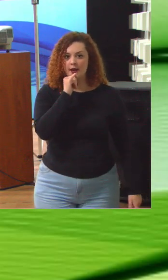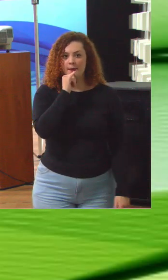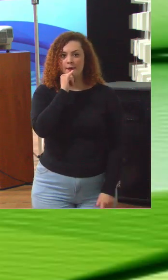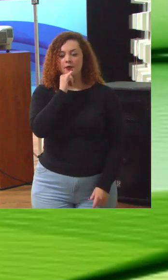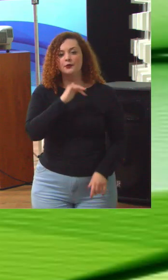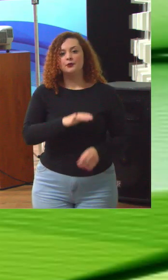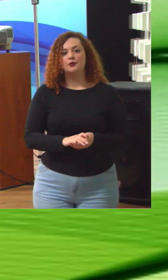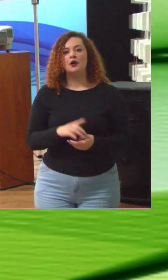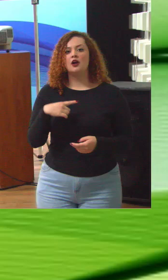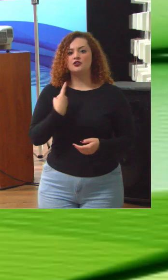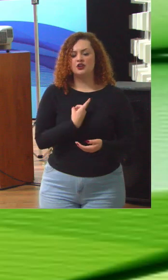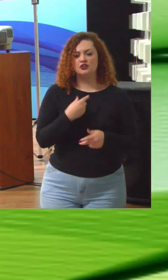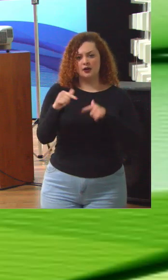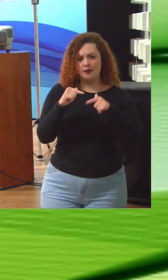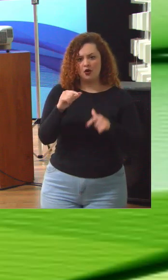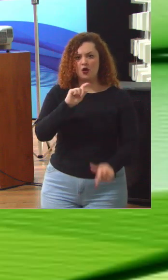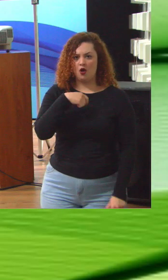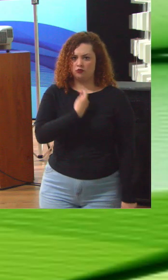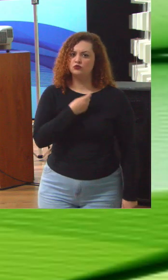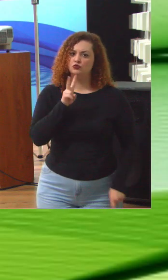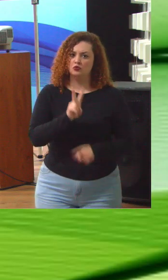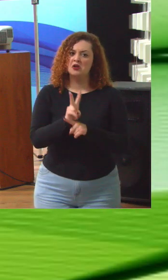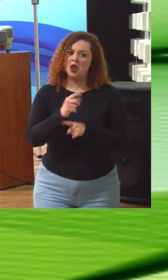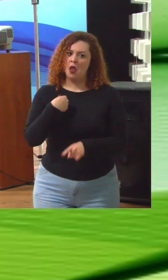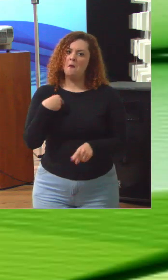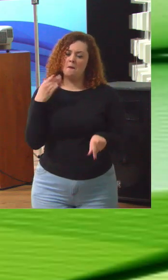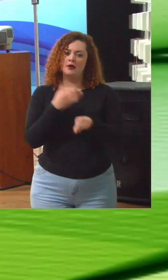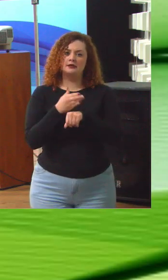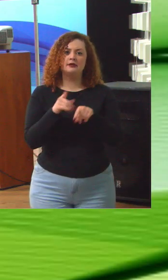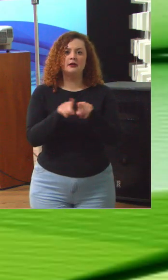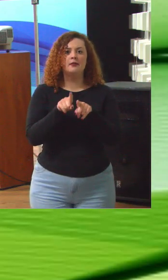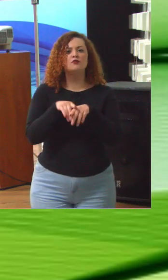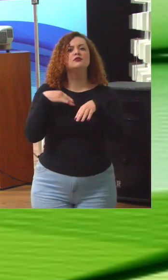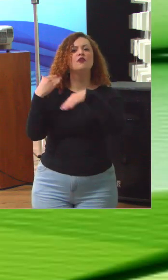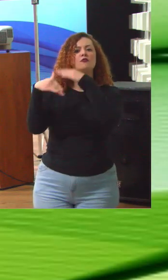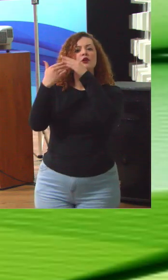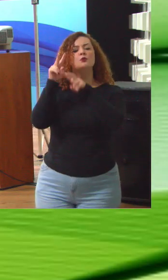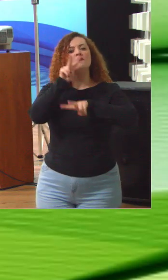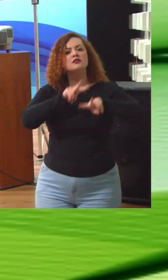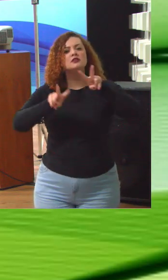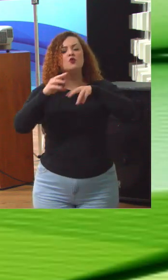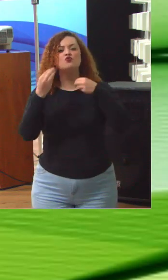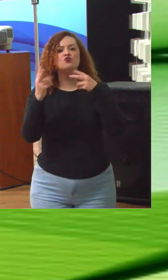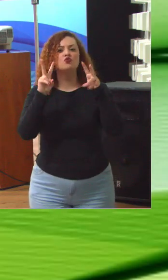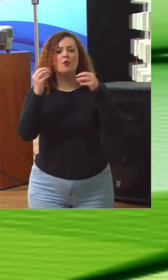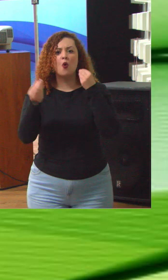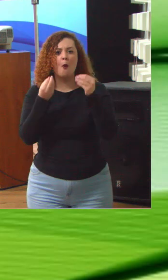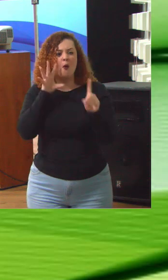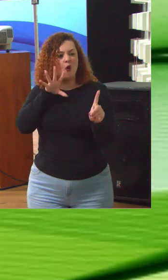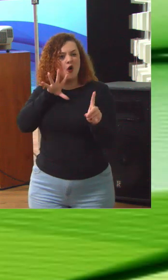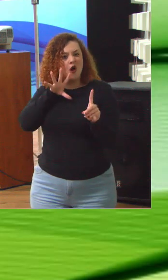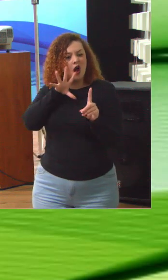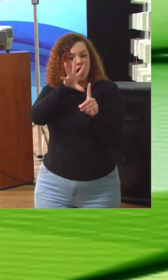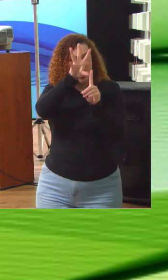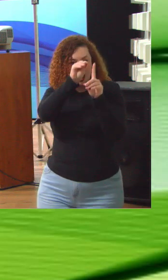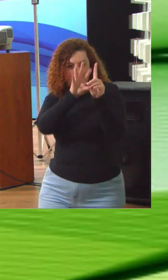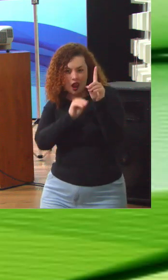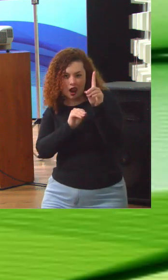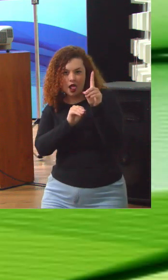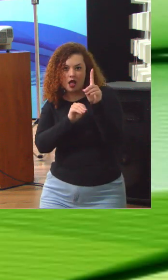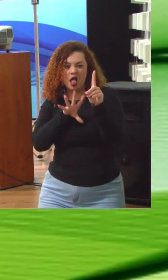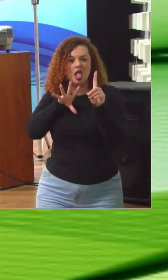nós trabalhamos numa auditoria da qual eu também pude participar, no desenvolvimento de uma visão sobre o assédio moral e o assédio sexual.